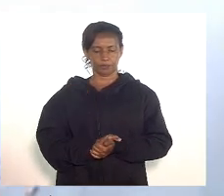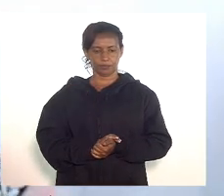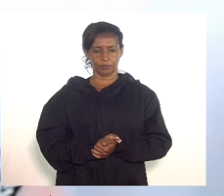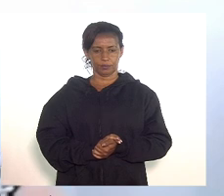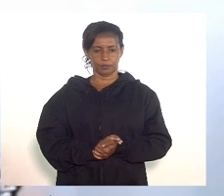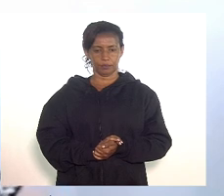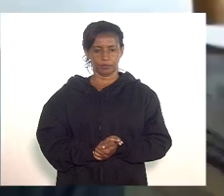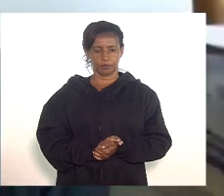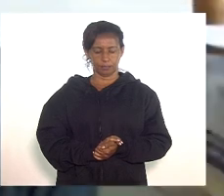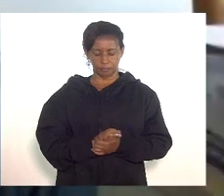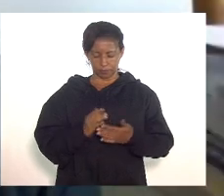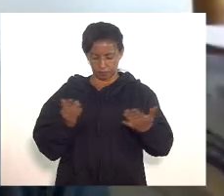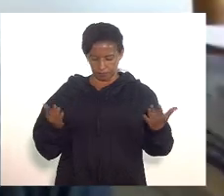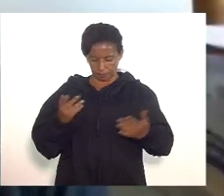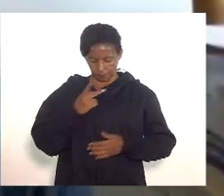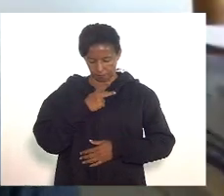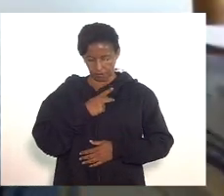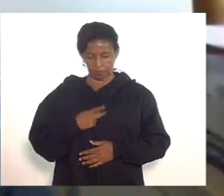senhora presidente